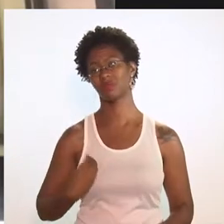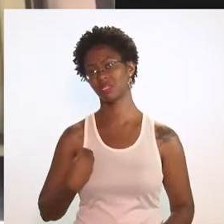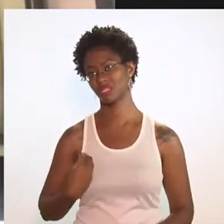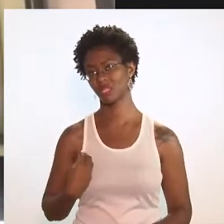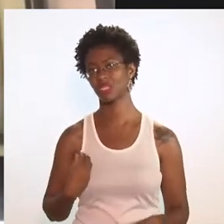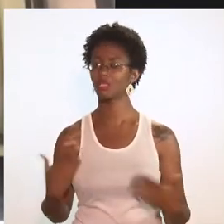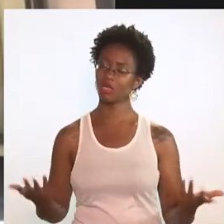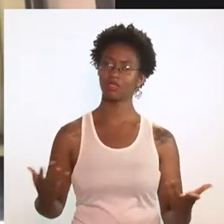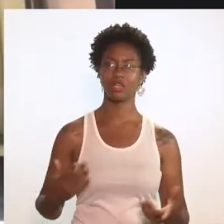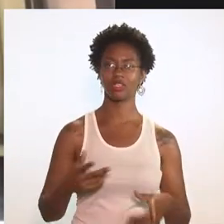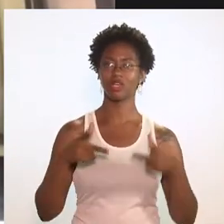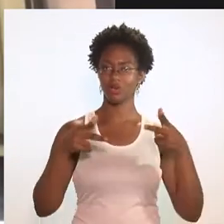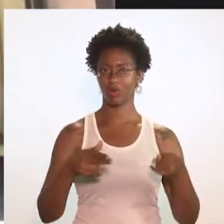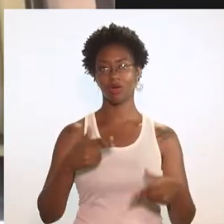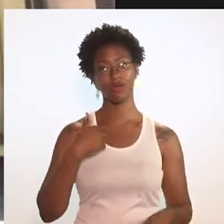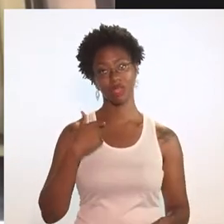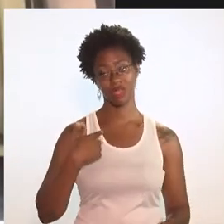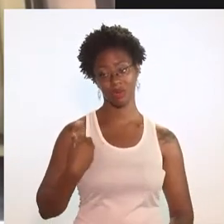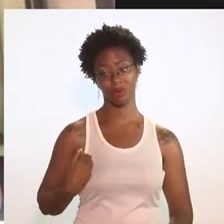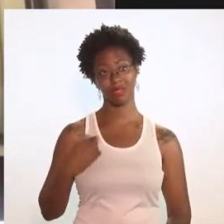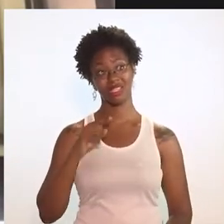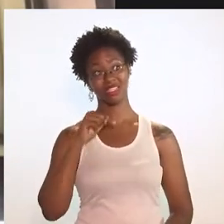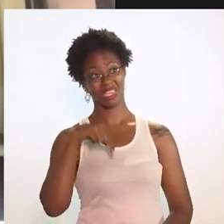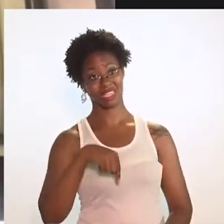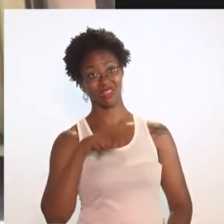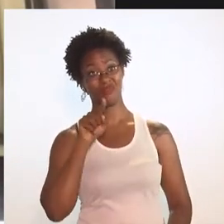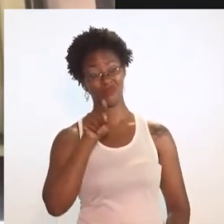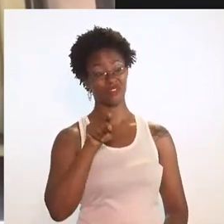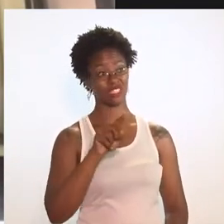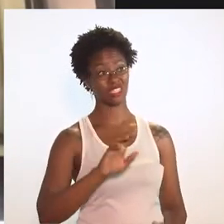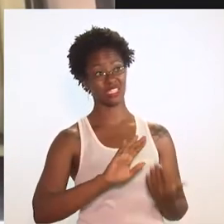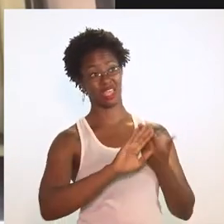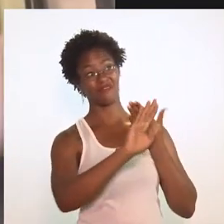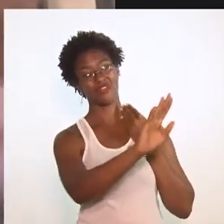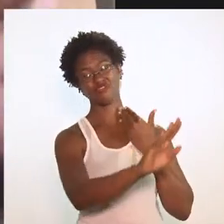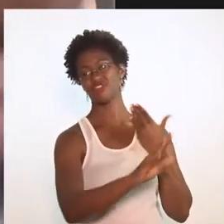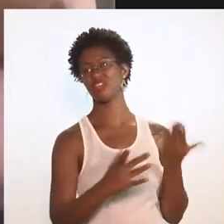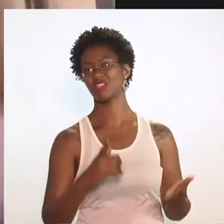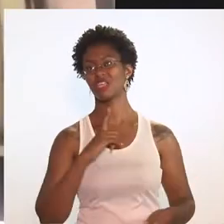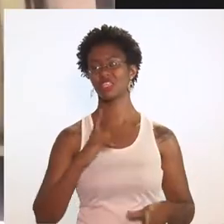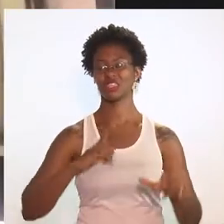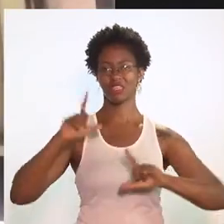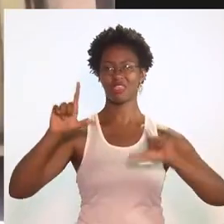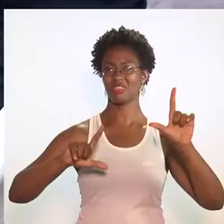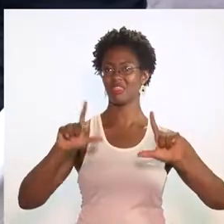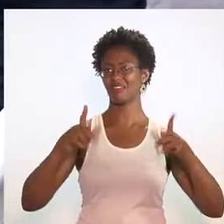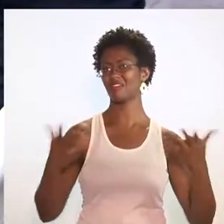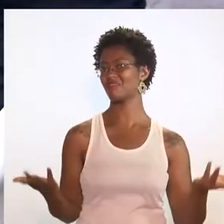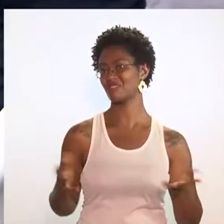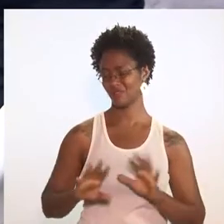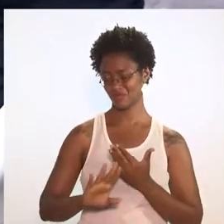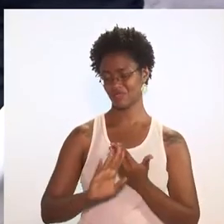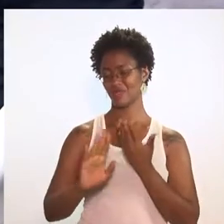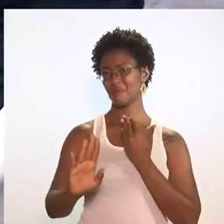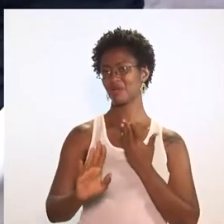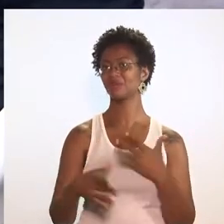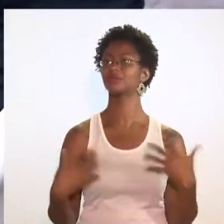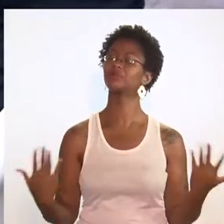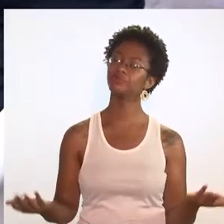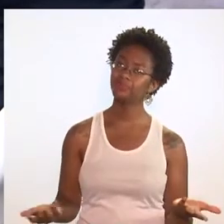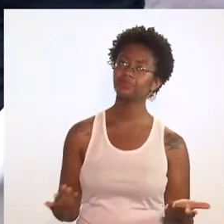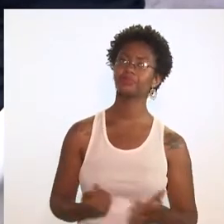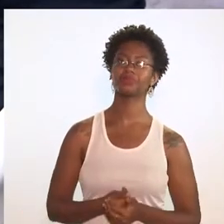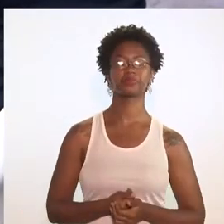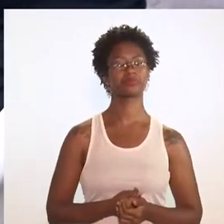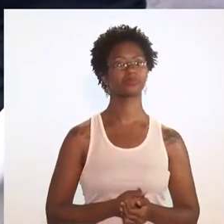pensamos dessa forma que nós estamos fazendo. Ou seja, eu presente aqui, você presente ali, onde a gente tem uma telinha dividindo a gente. Então,